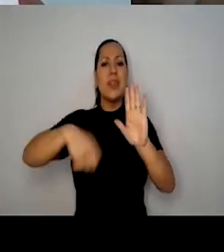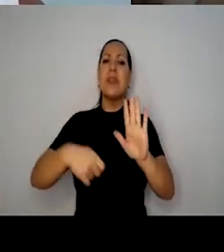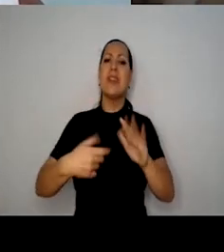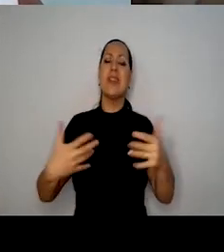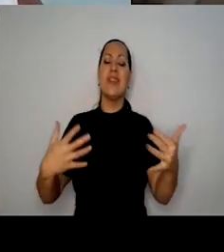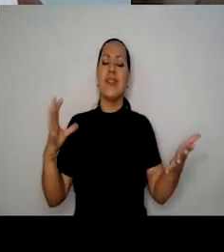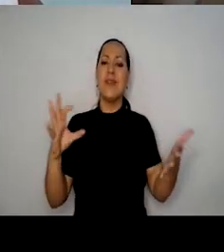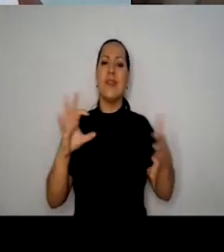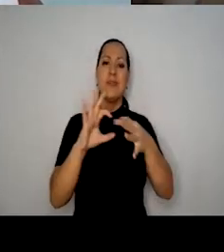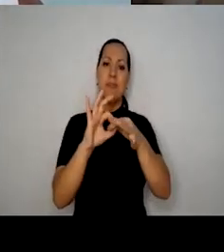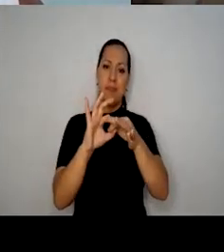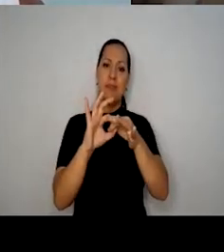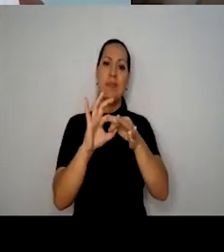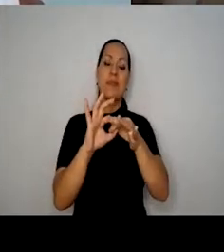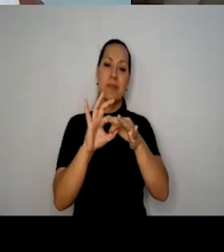para